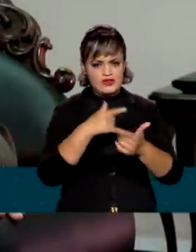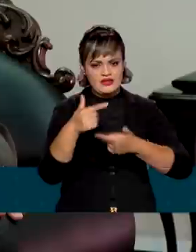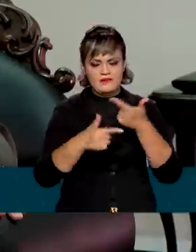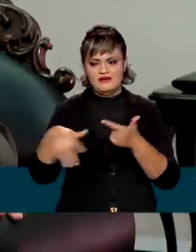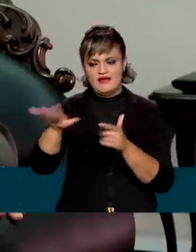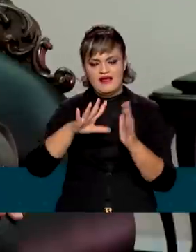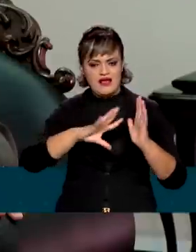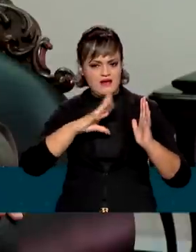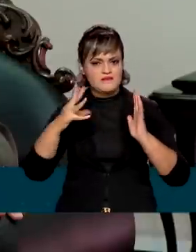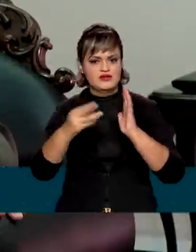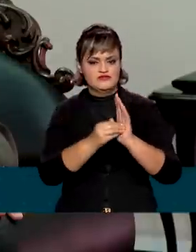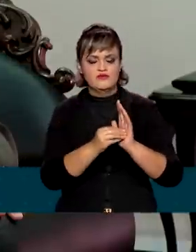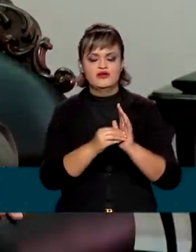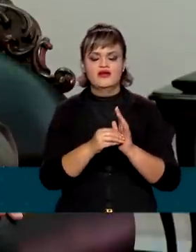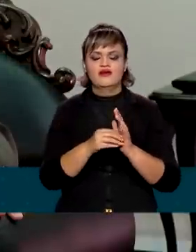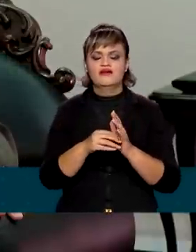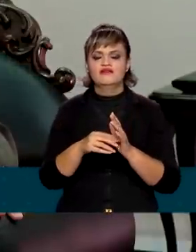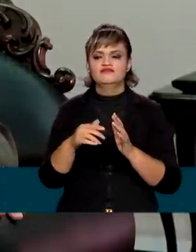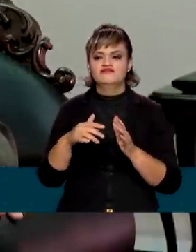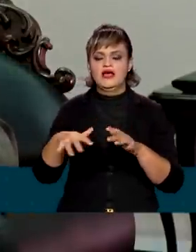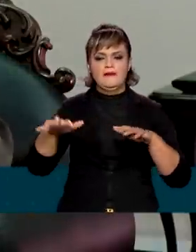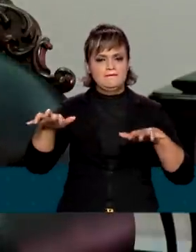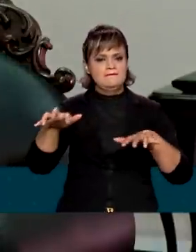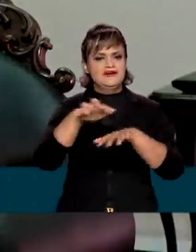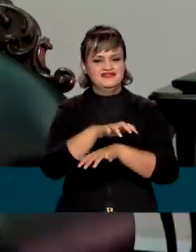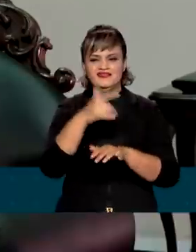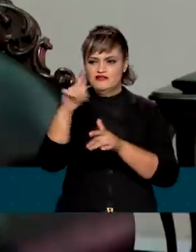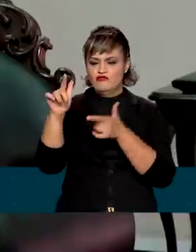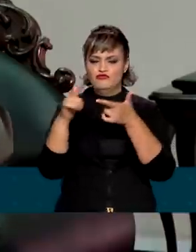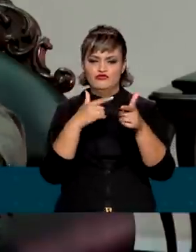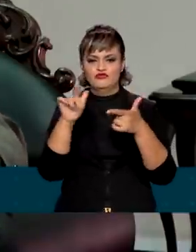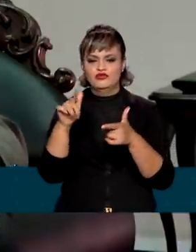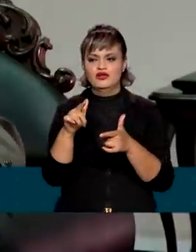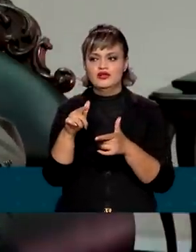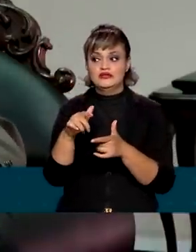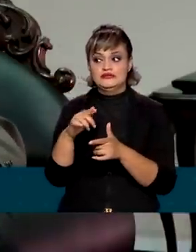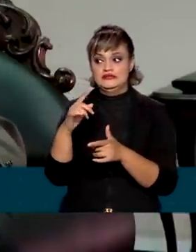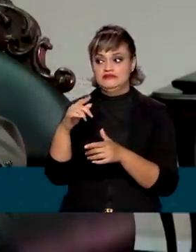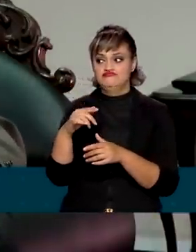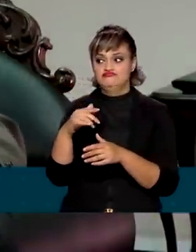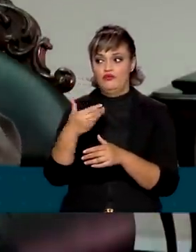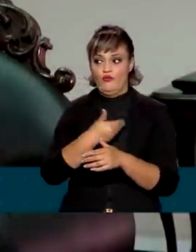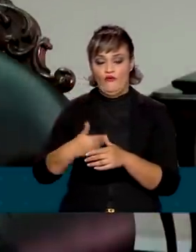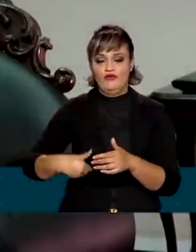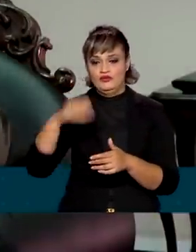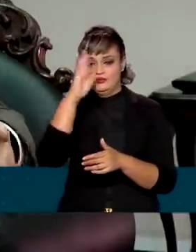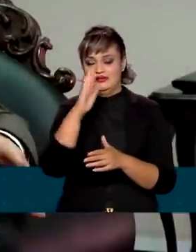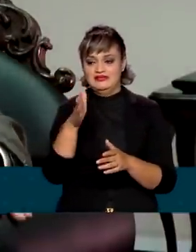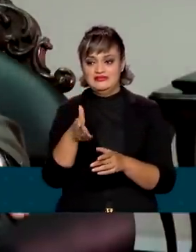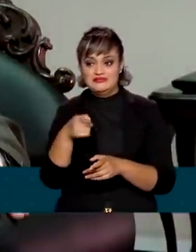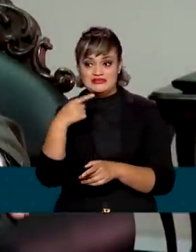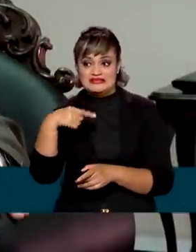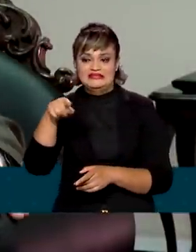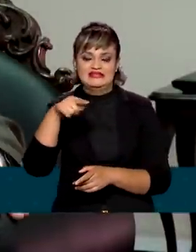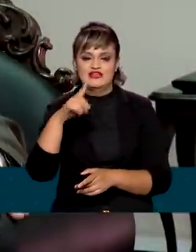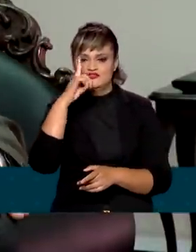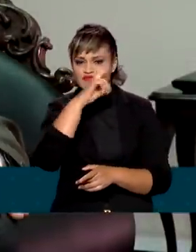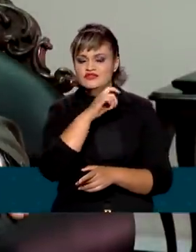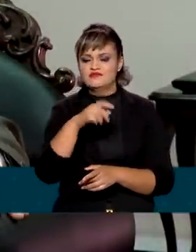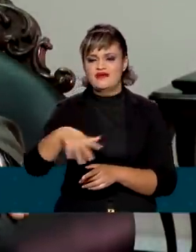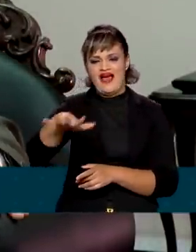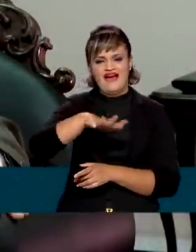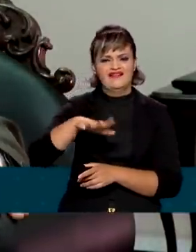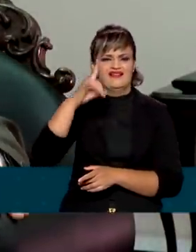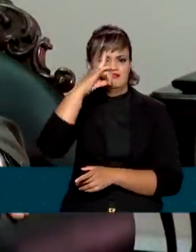amazônica, na região do Pantanal, uma região de difícil atuação do governo brasileiro. Sabemos das dificuldades que a região